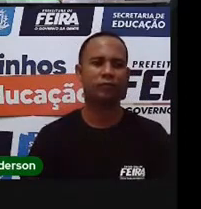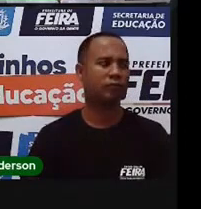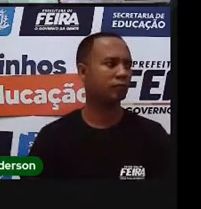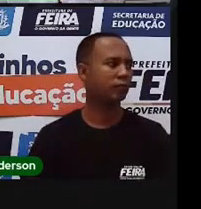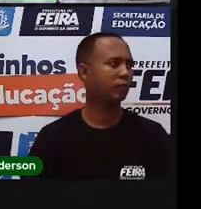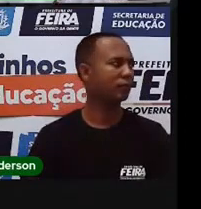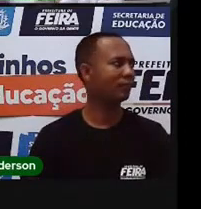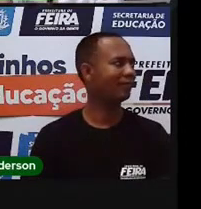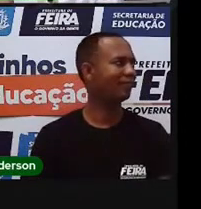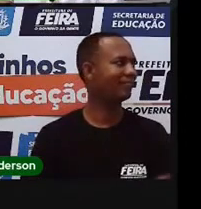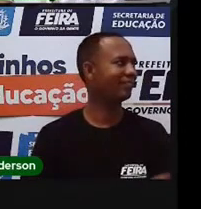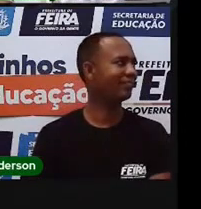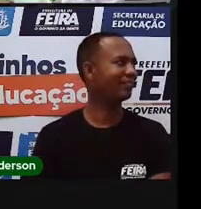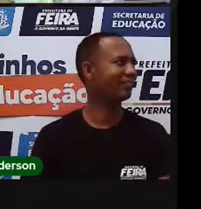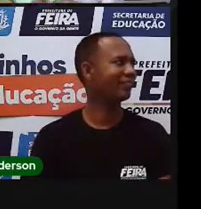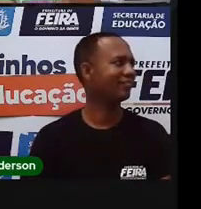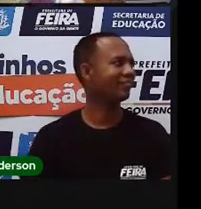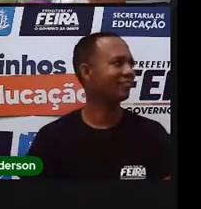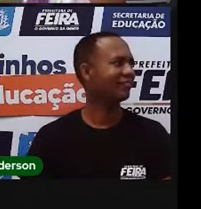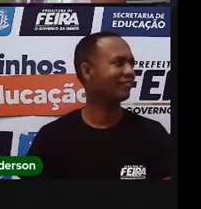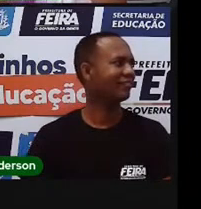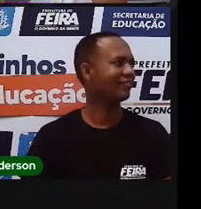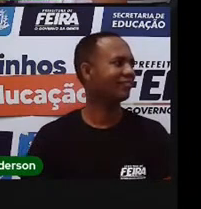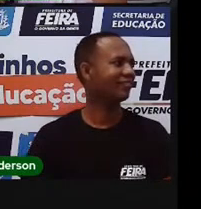Deixa eu tomar uma água pra quem tá alada.